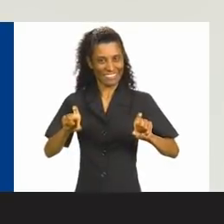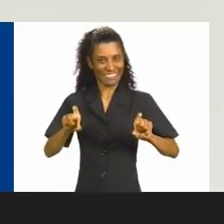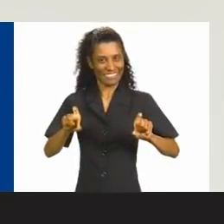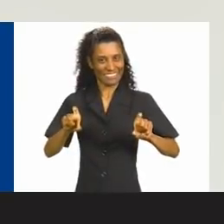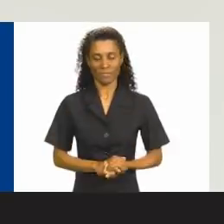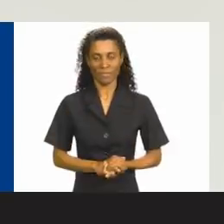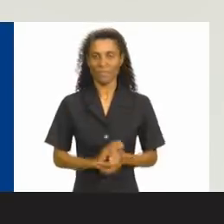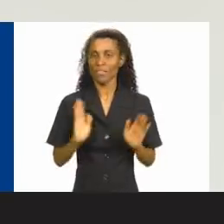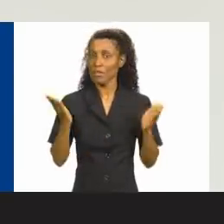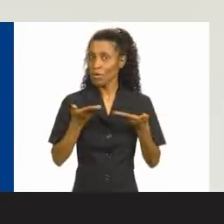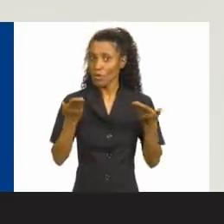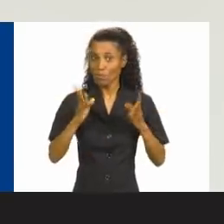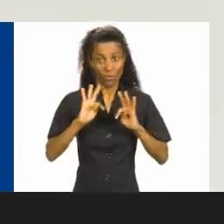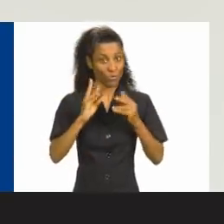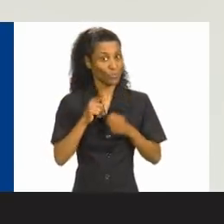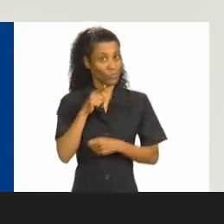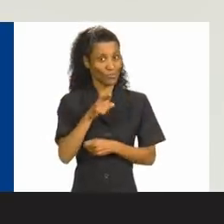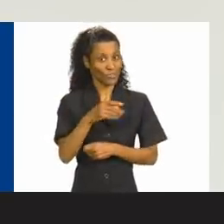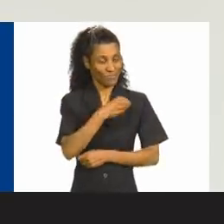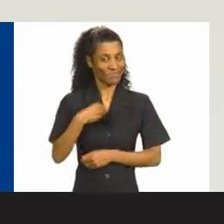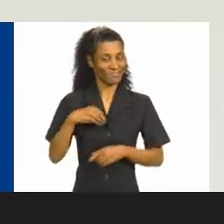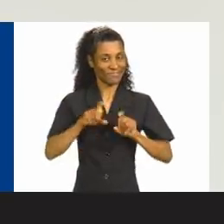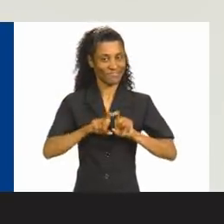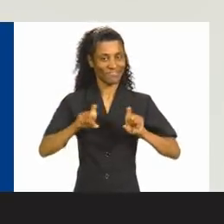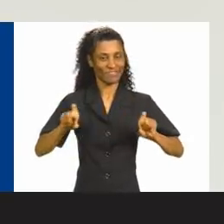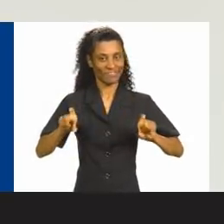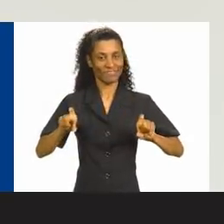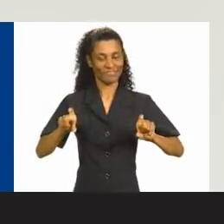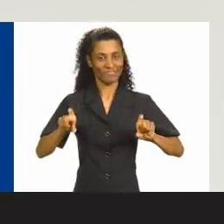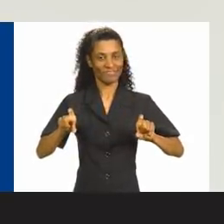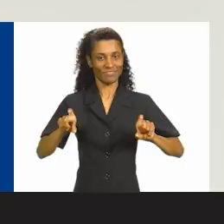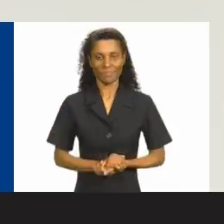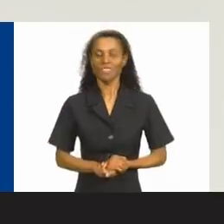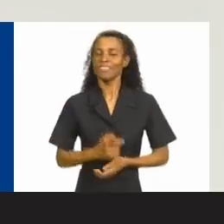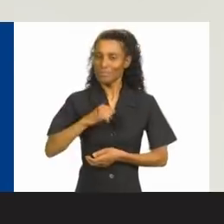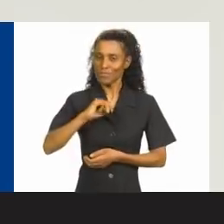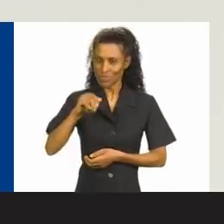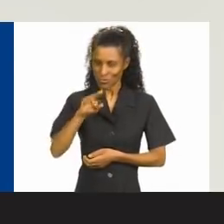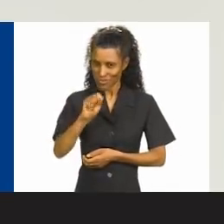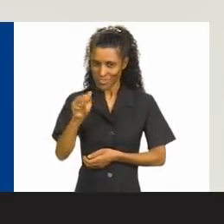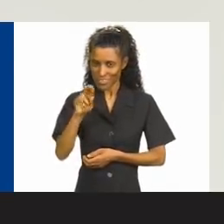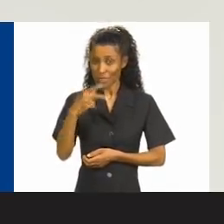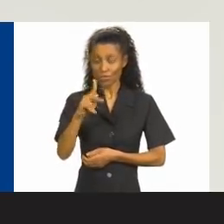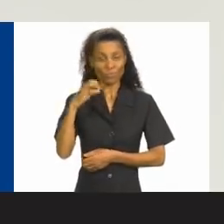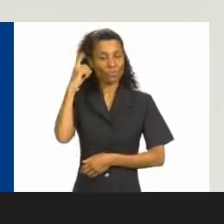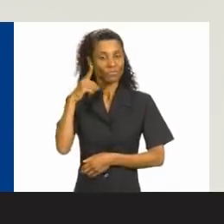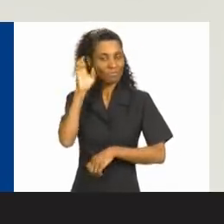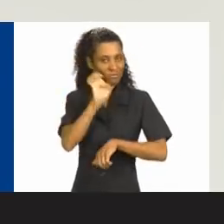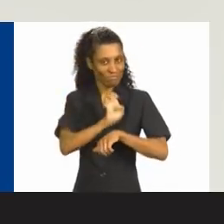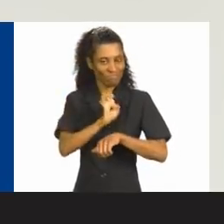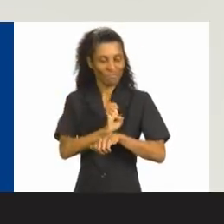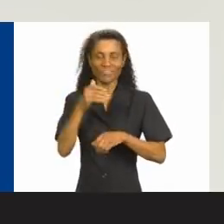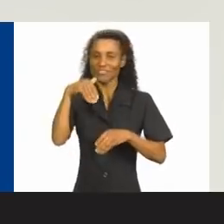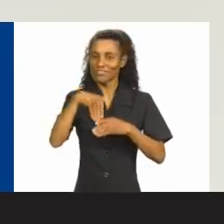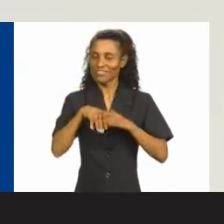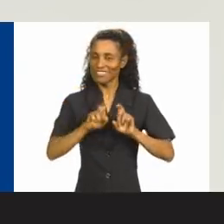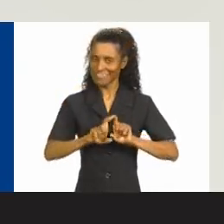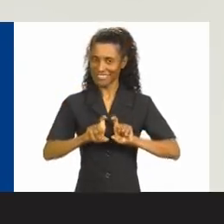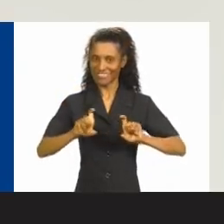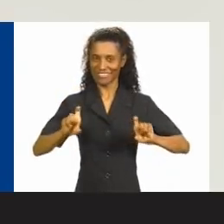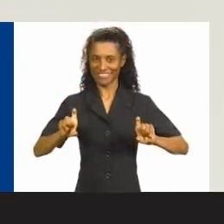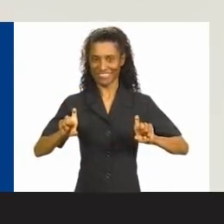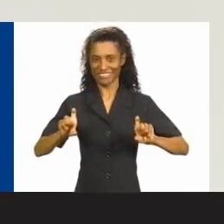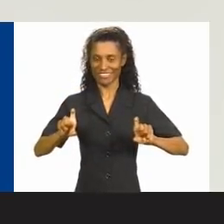Joca, 55155. E agora, tudo contigo. Doutor Simbo, 55933. Sou Jussara Nascimento, sua deputada